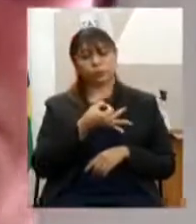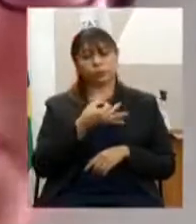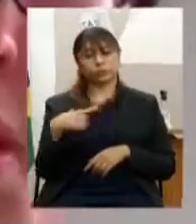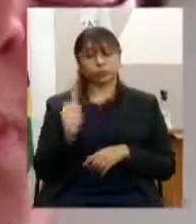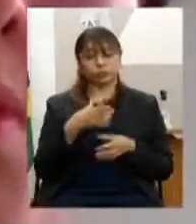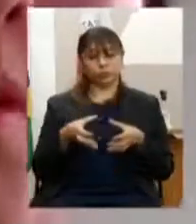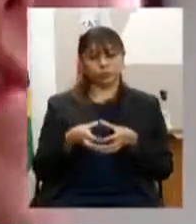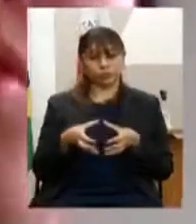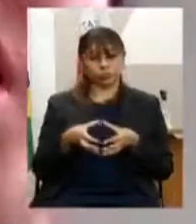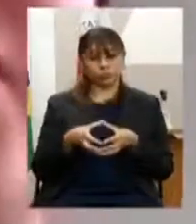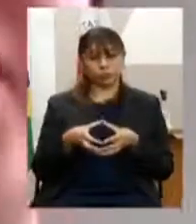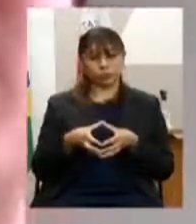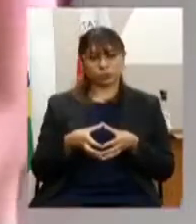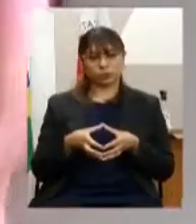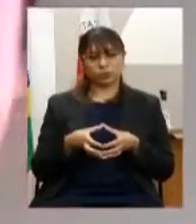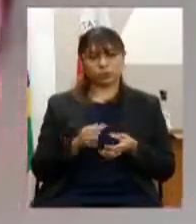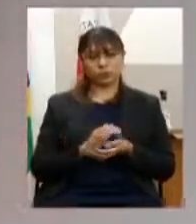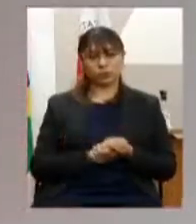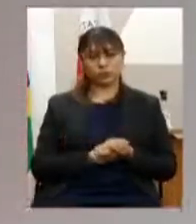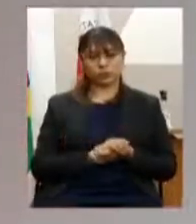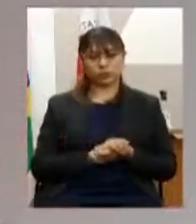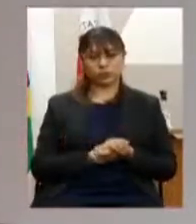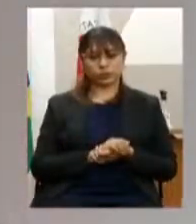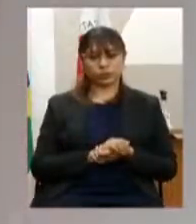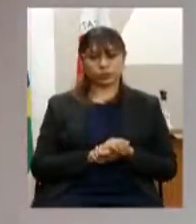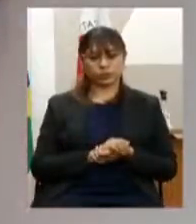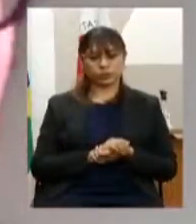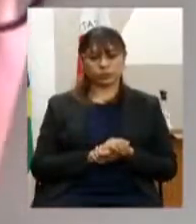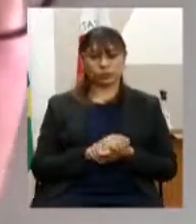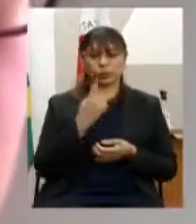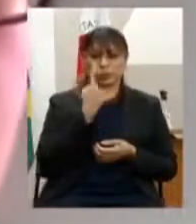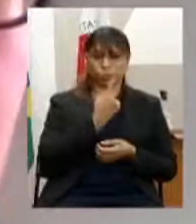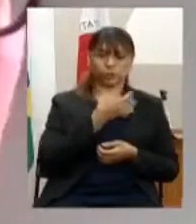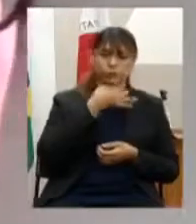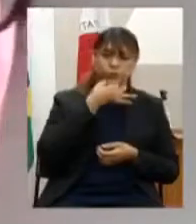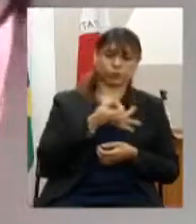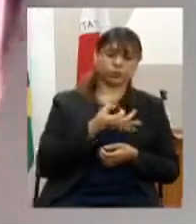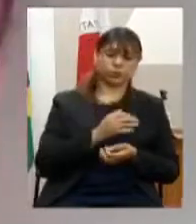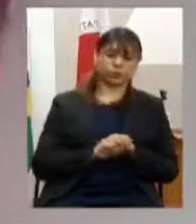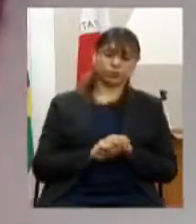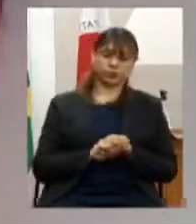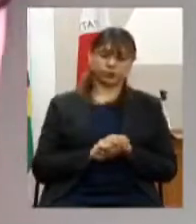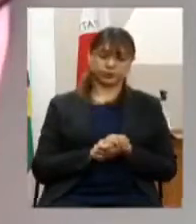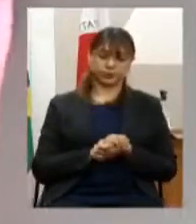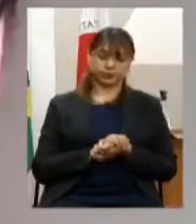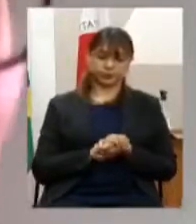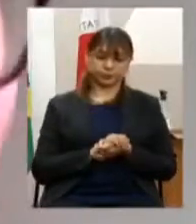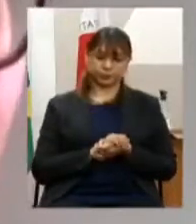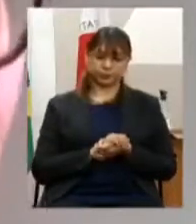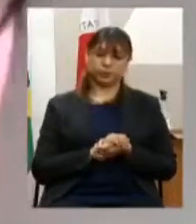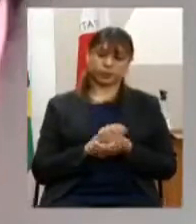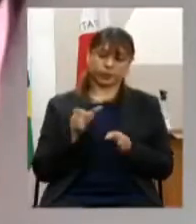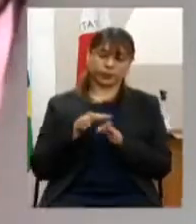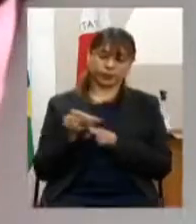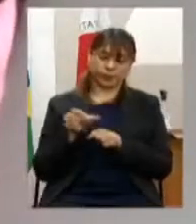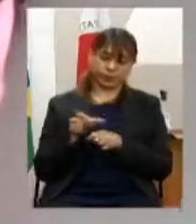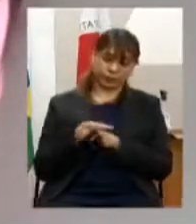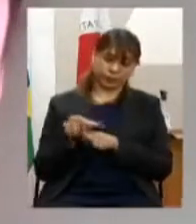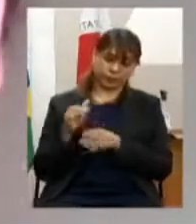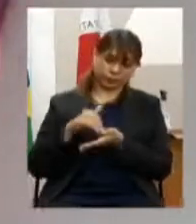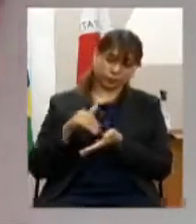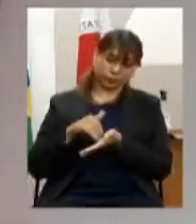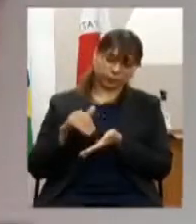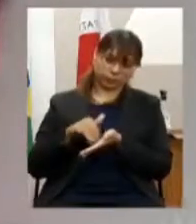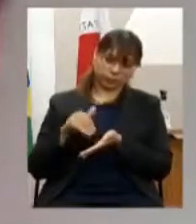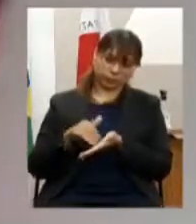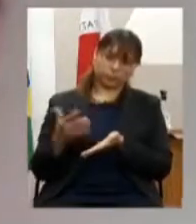grupo propostas ou recomendações uma recomendar a secretação recomendar a secretaria de Estado de Saúde